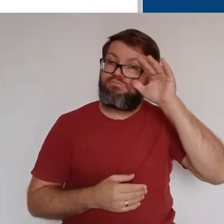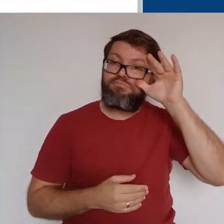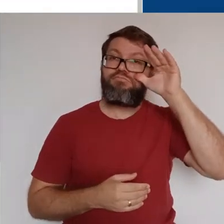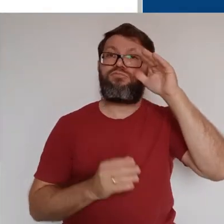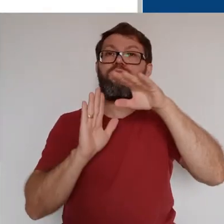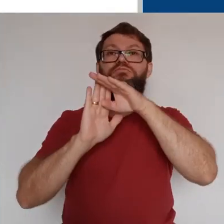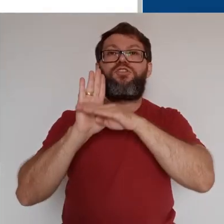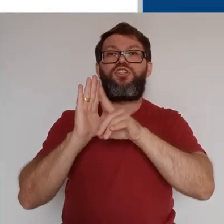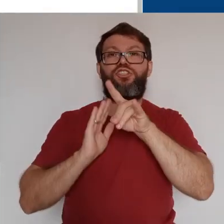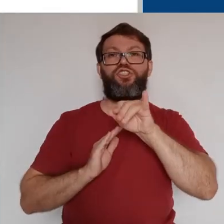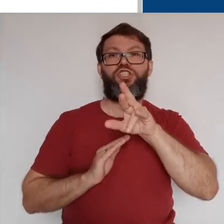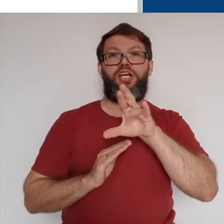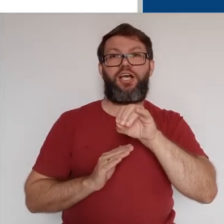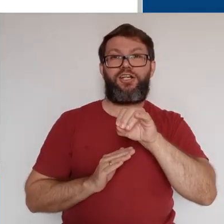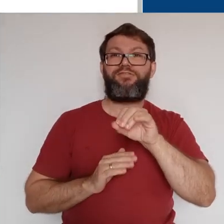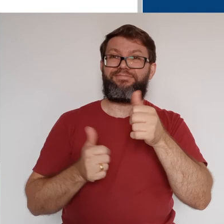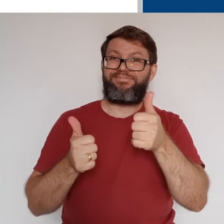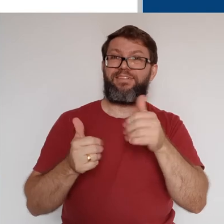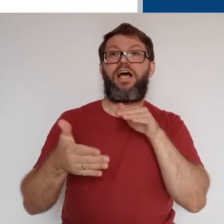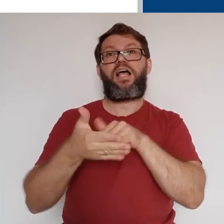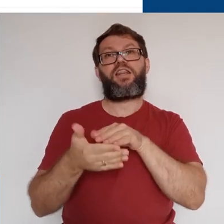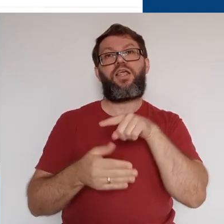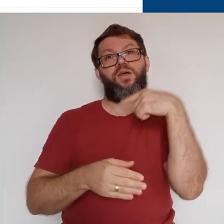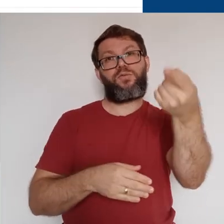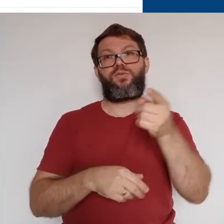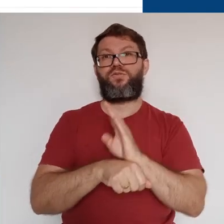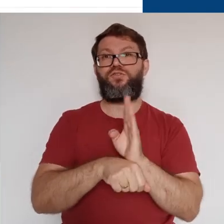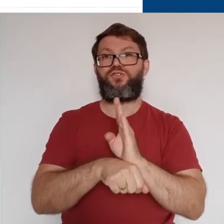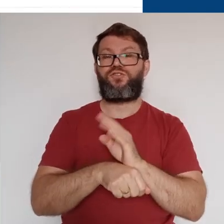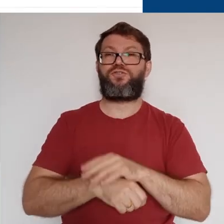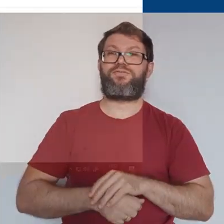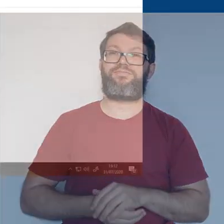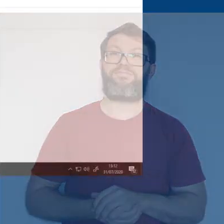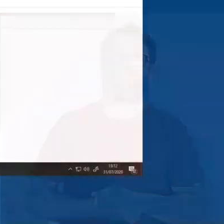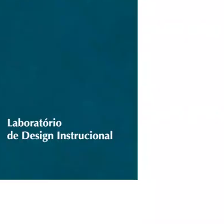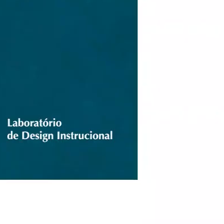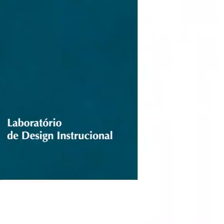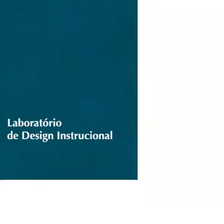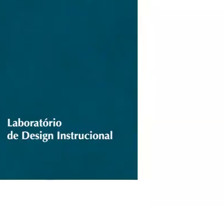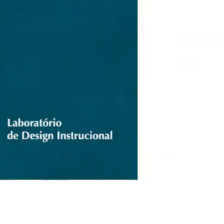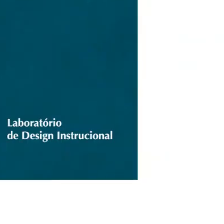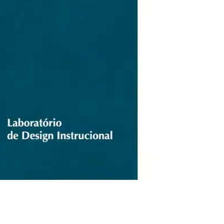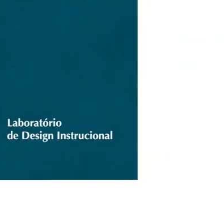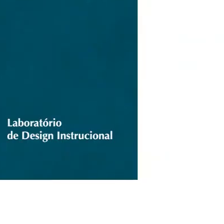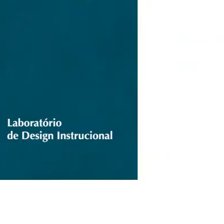Aproveite para se familiarizar com o seu diário de classe. Até o próximo vídeo!